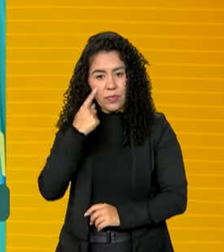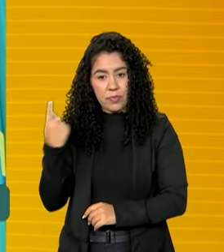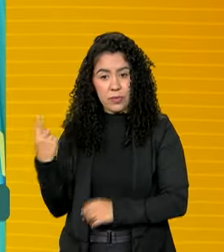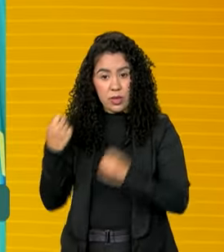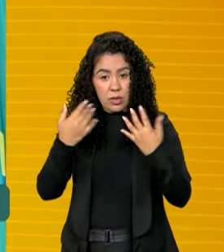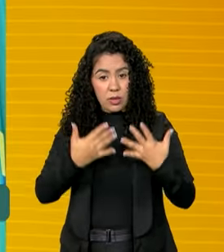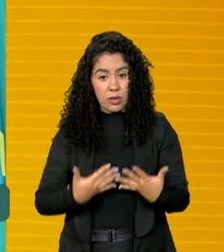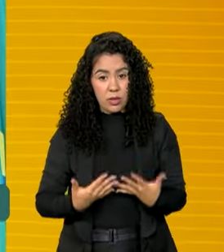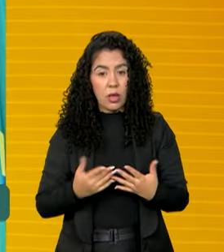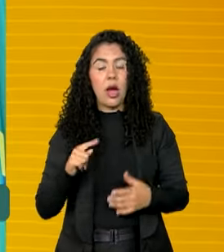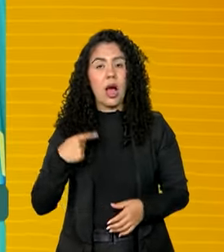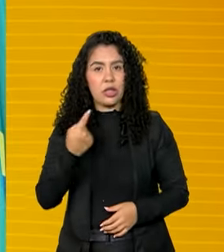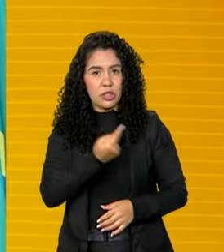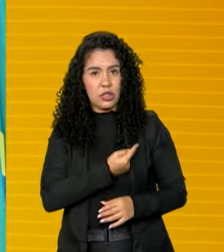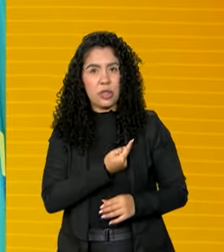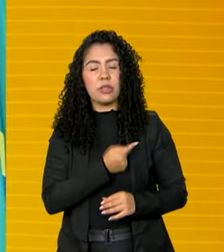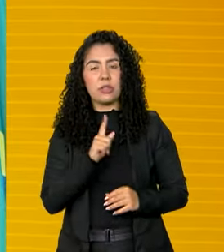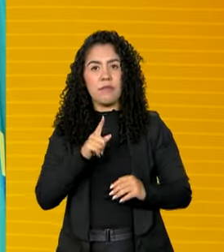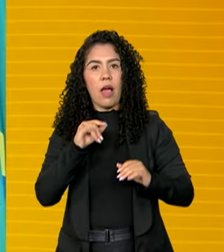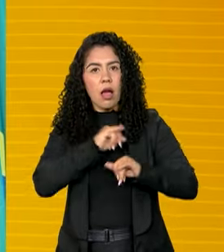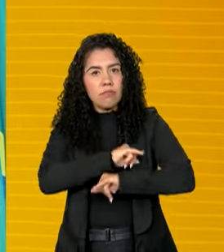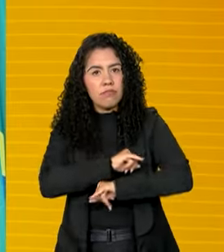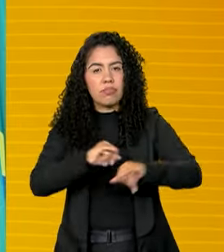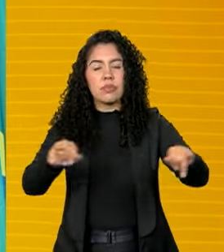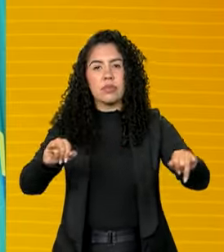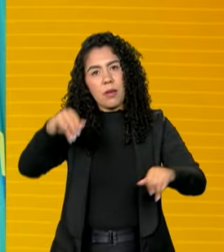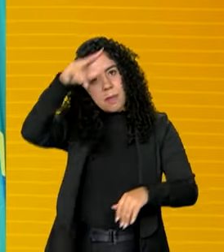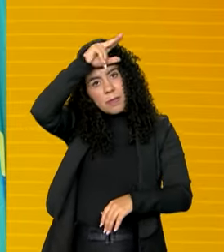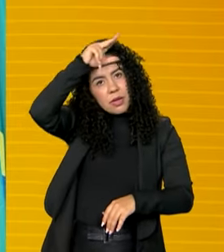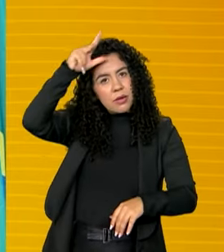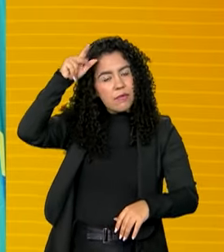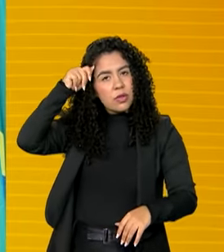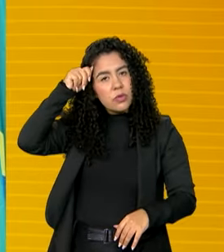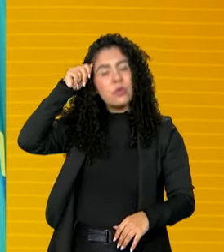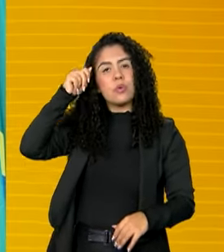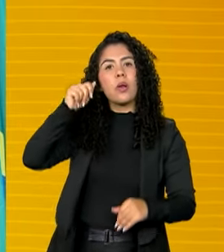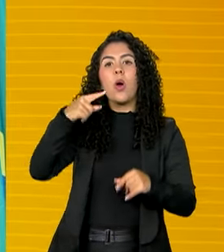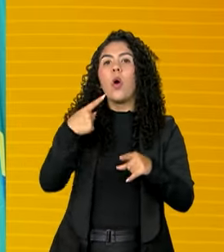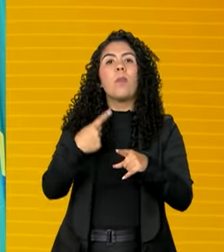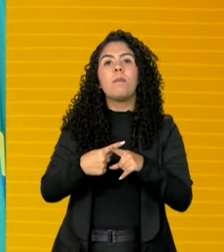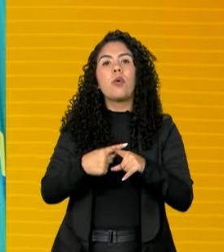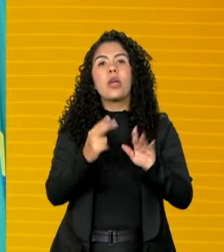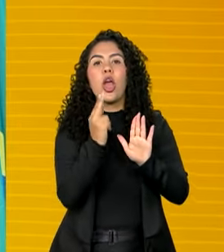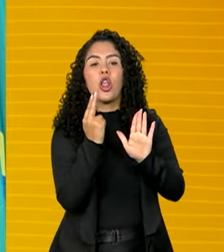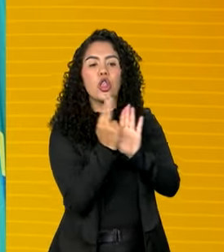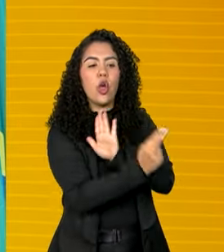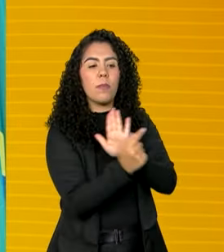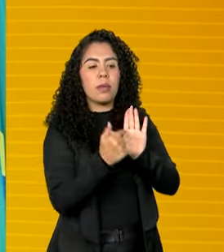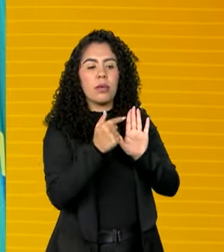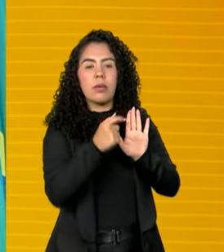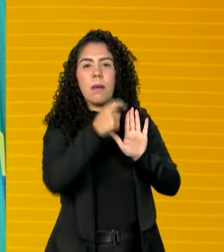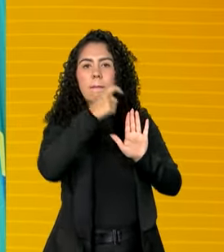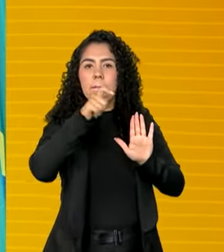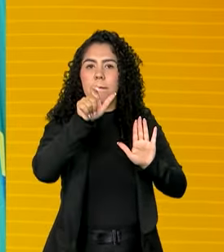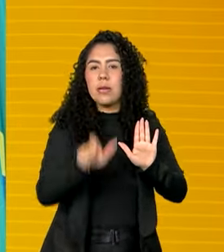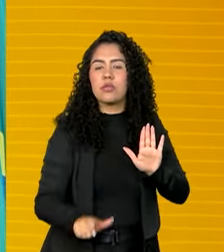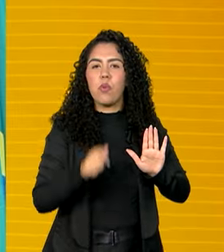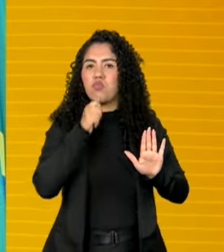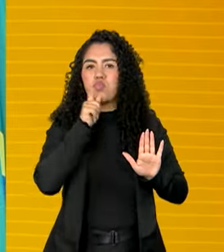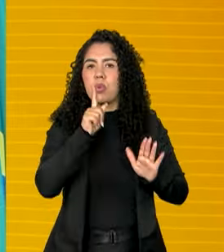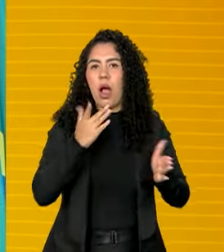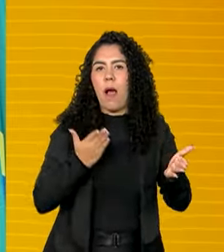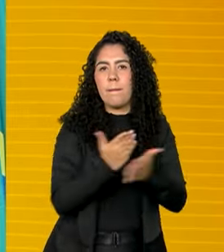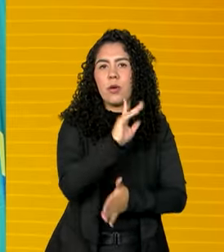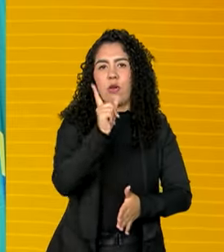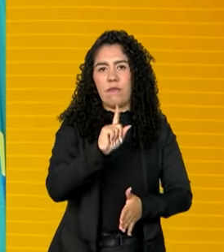para as prefeituras o motivo que aquele nome não foi aprovado. E vamos encaminhar para a pessoa também. E vamos